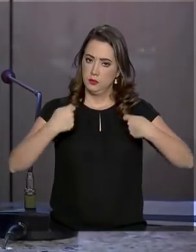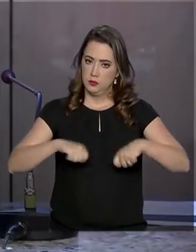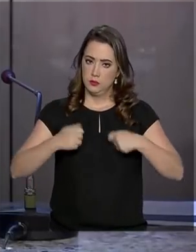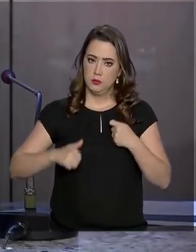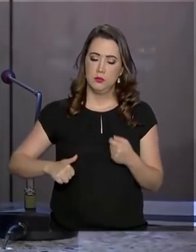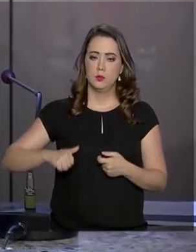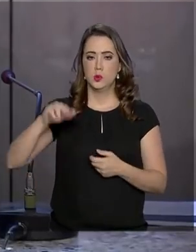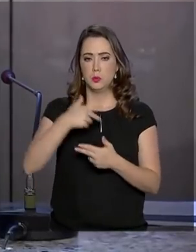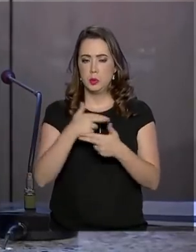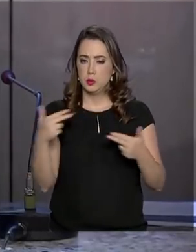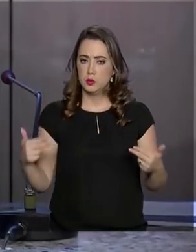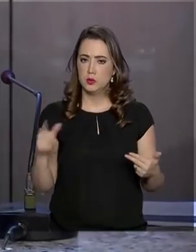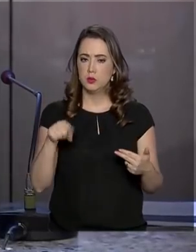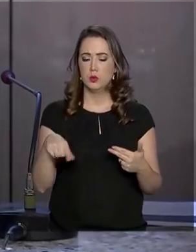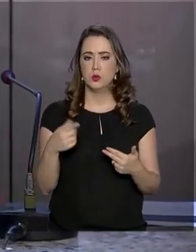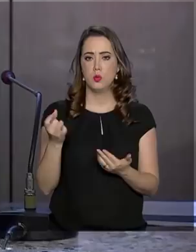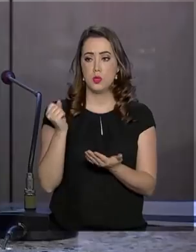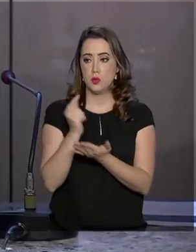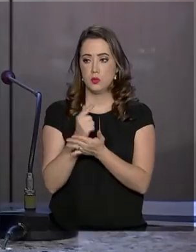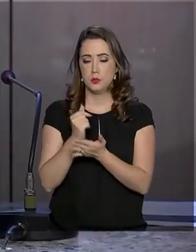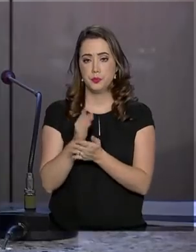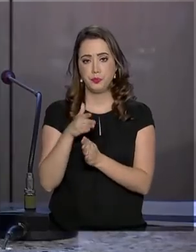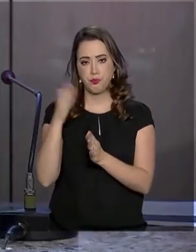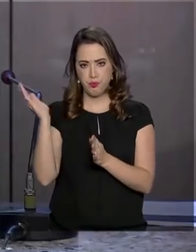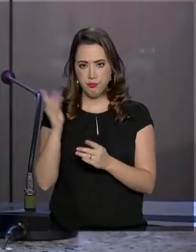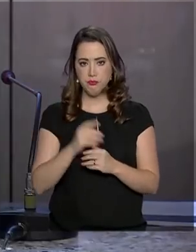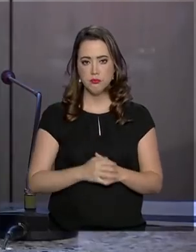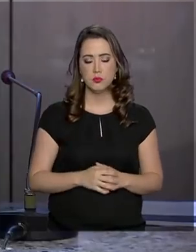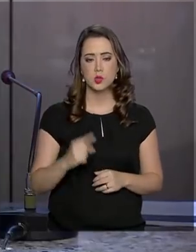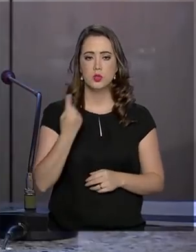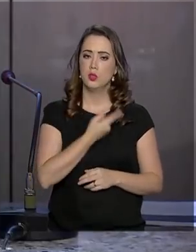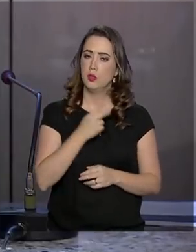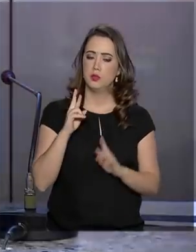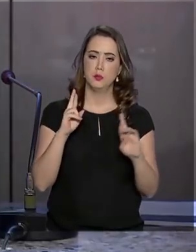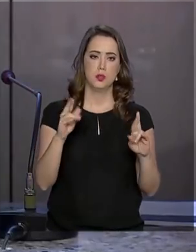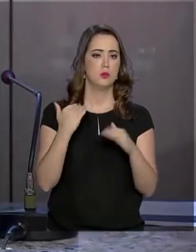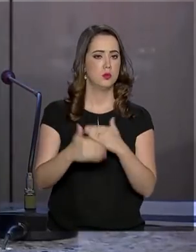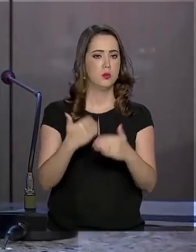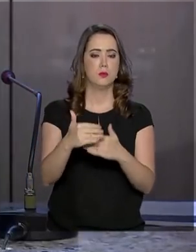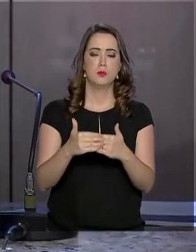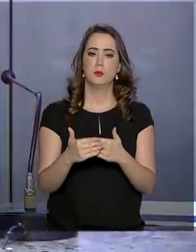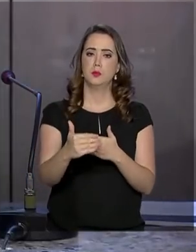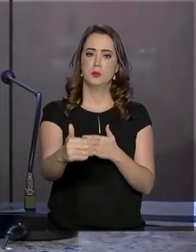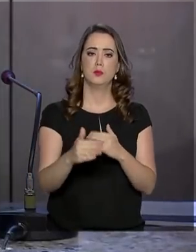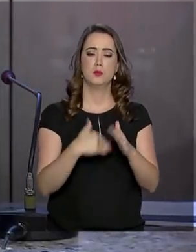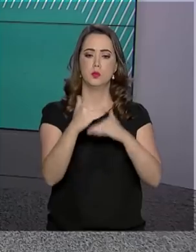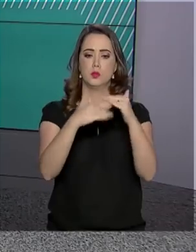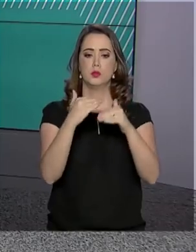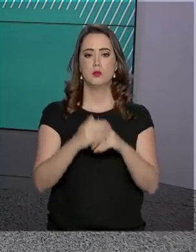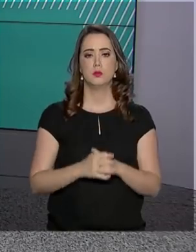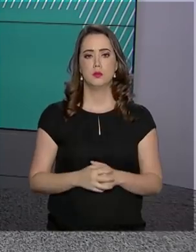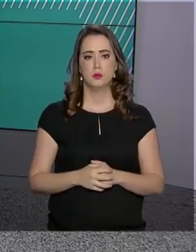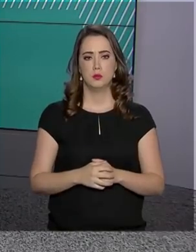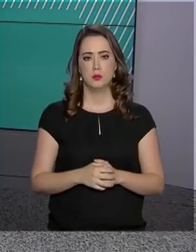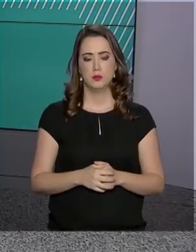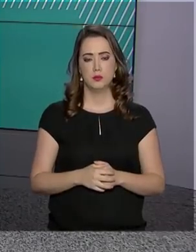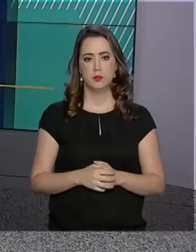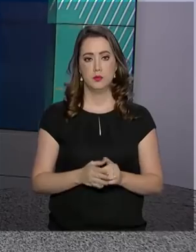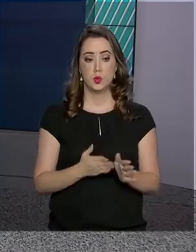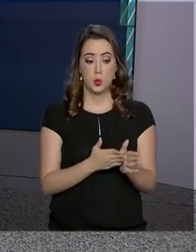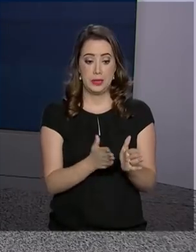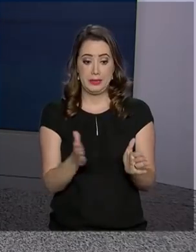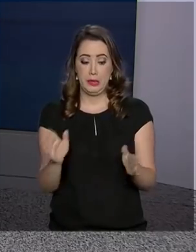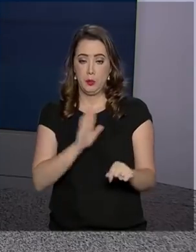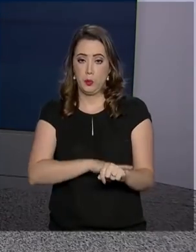bens importados. Esperamos que continue acelerando o crescimento. Foi